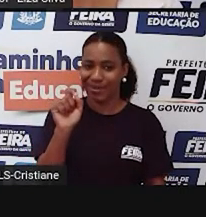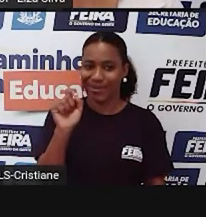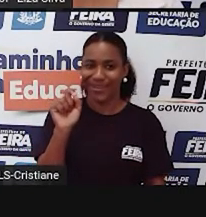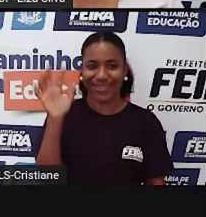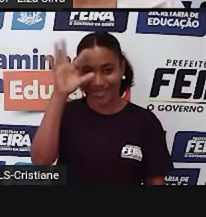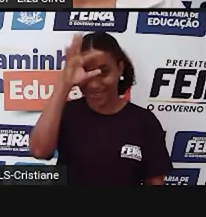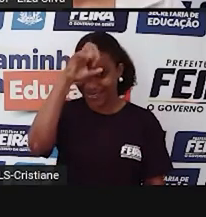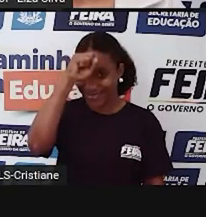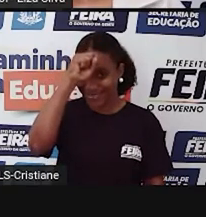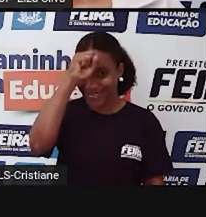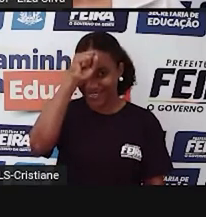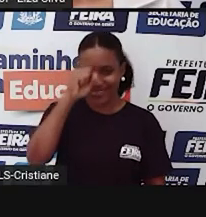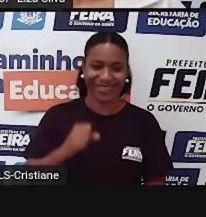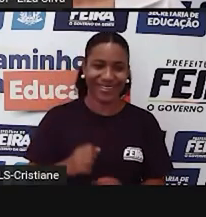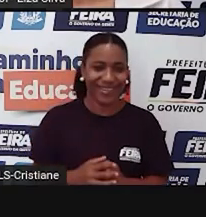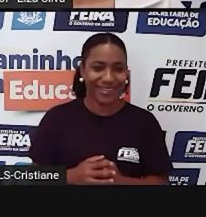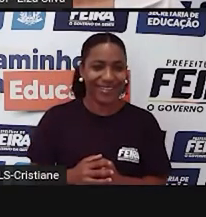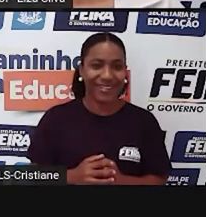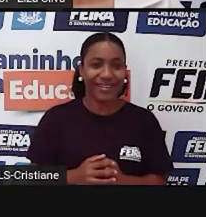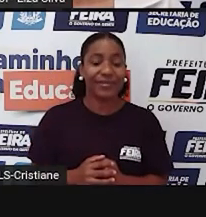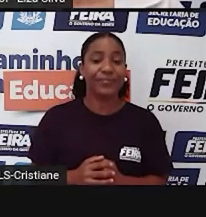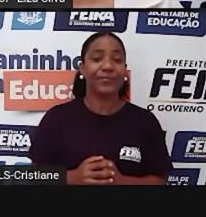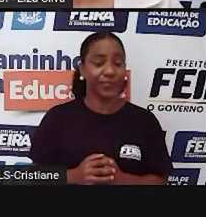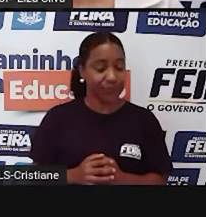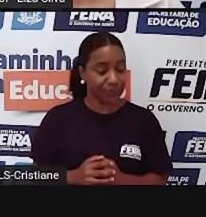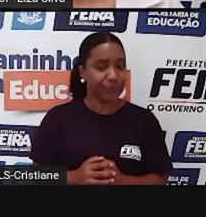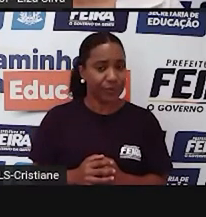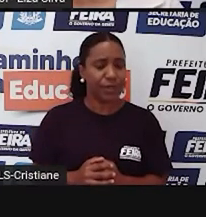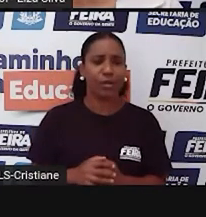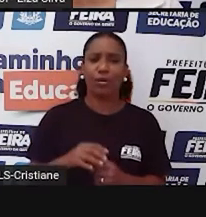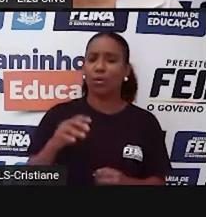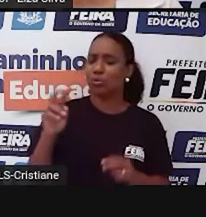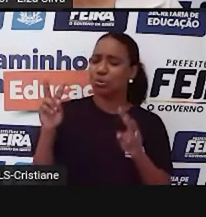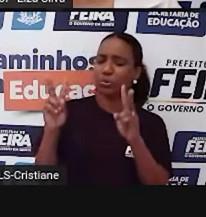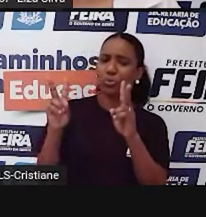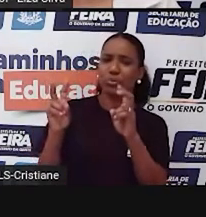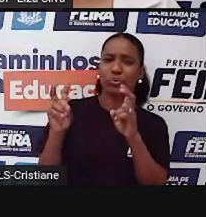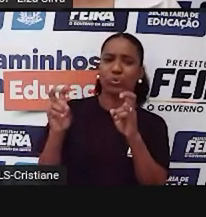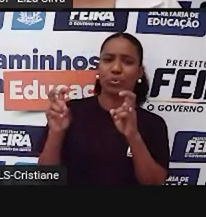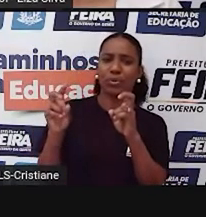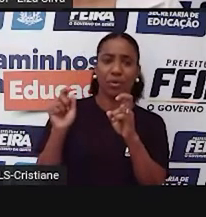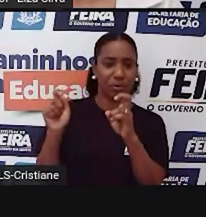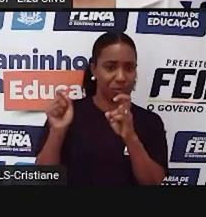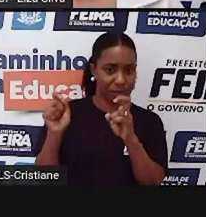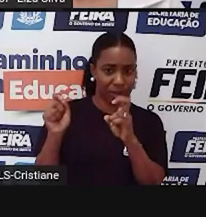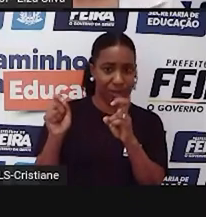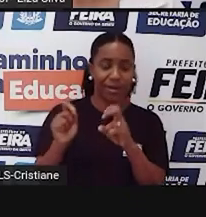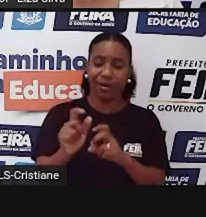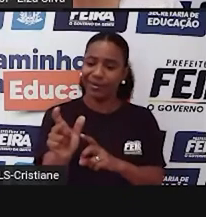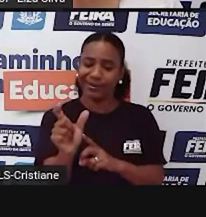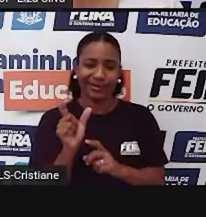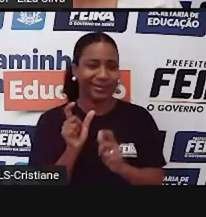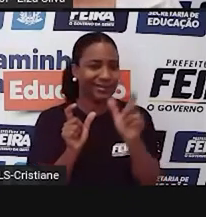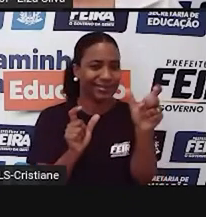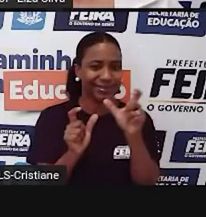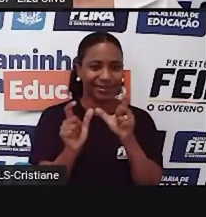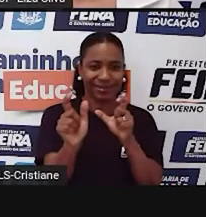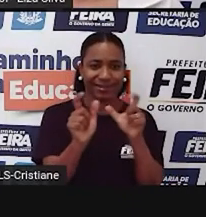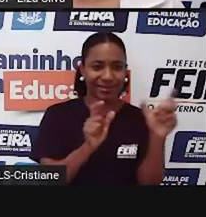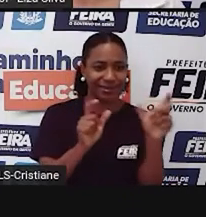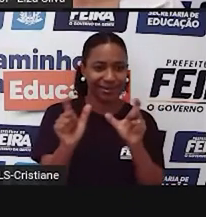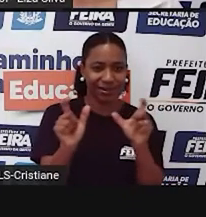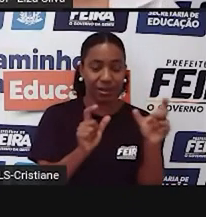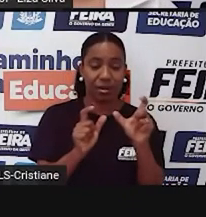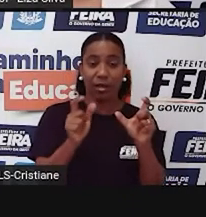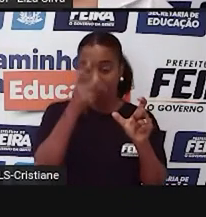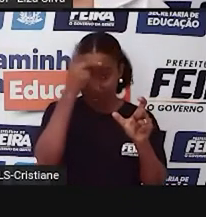isso. Os provérbios, eles são expressões populares, utilizadas em diversas épocas e fazem